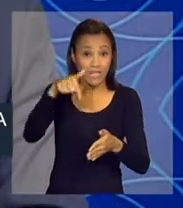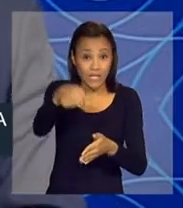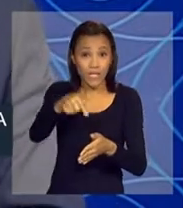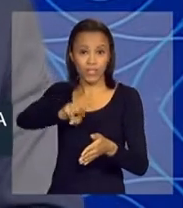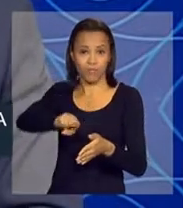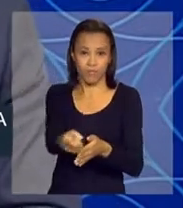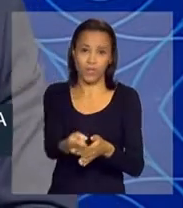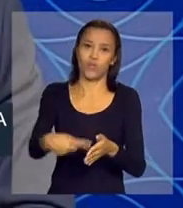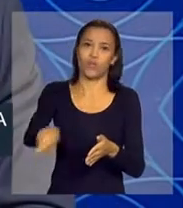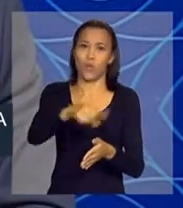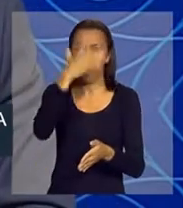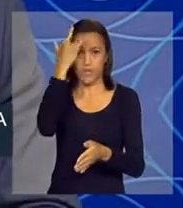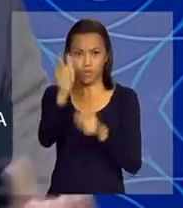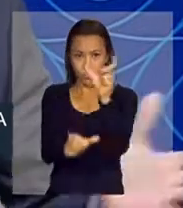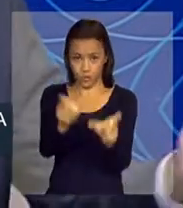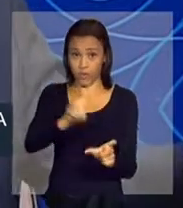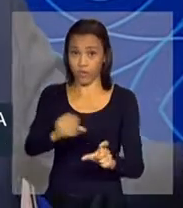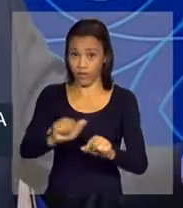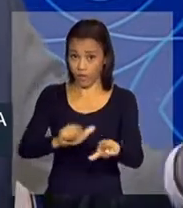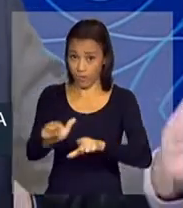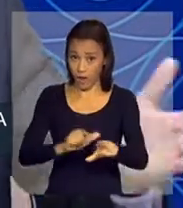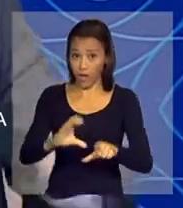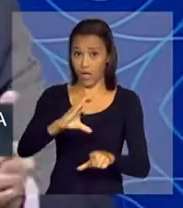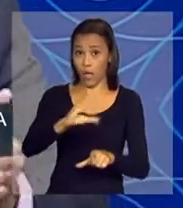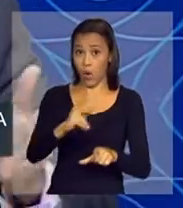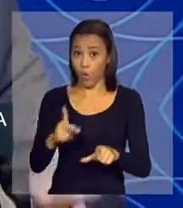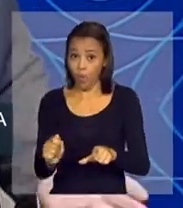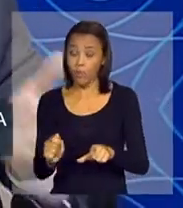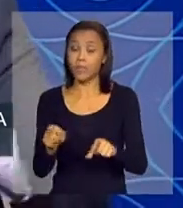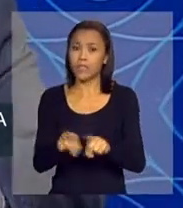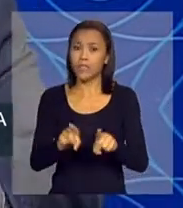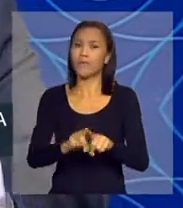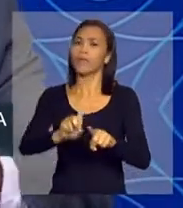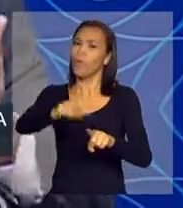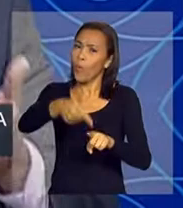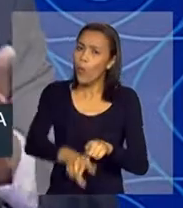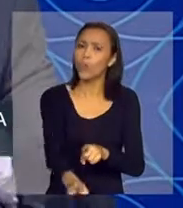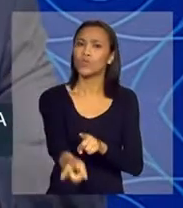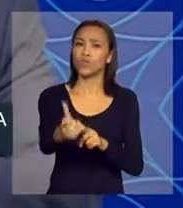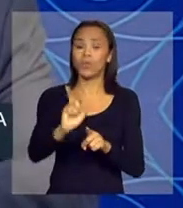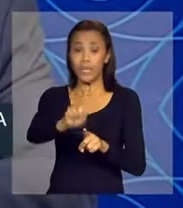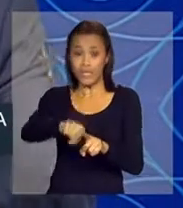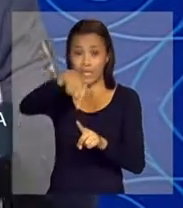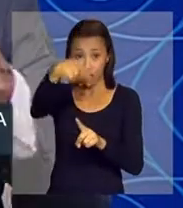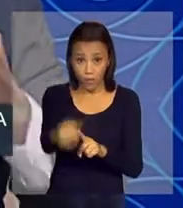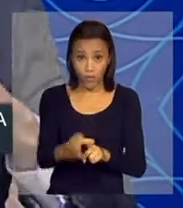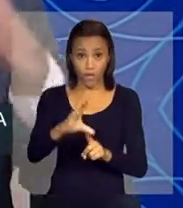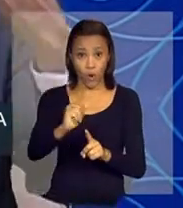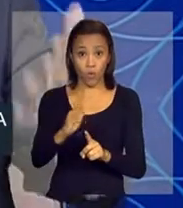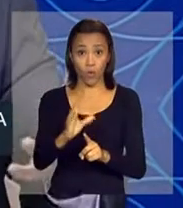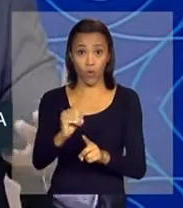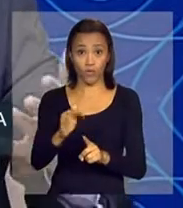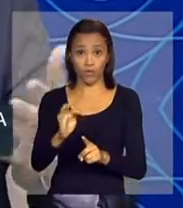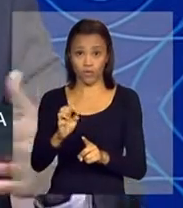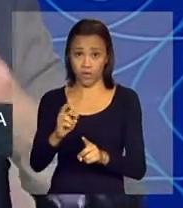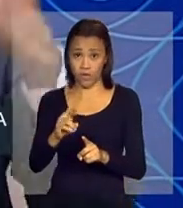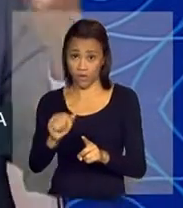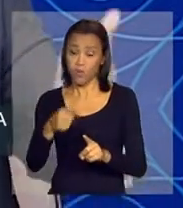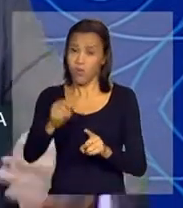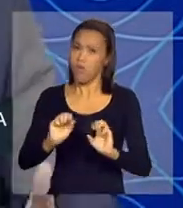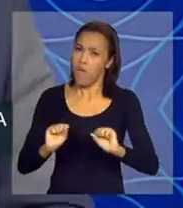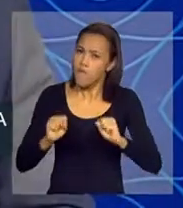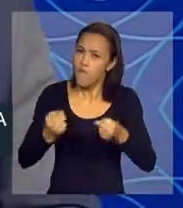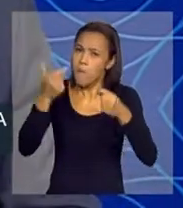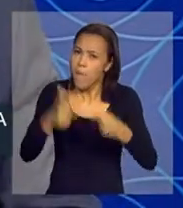voluntários para a Copa das Confederações, mas ele segue aberto, e num segundo momento, após a Copa das Confederações, haverá um reforço de informação